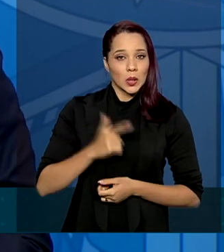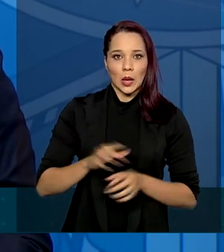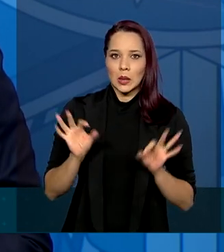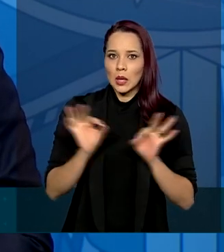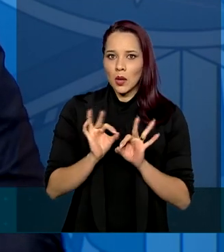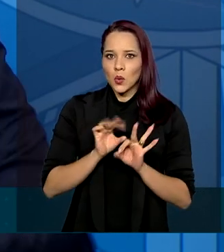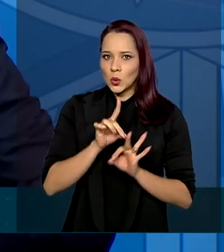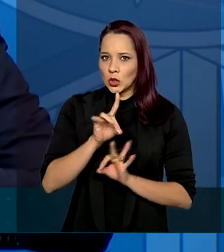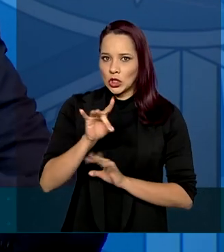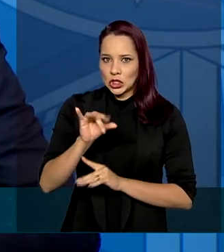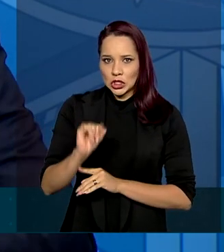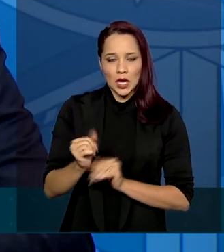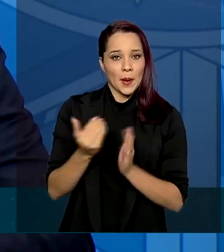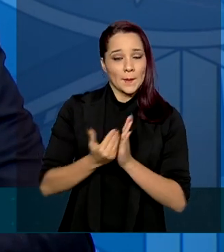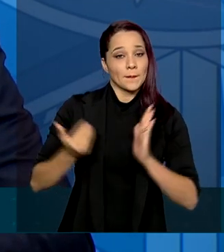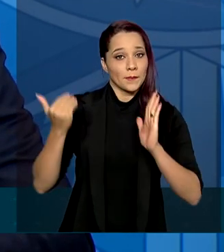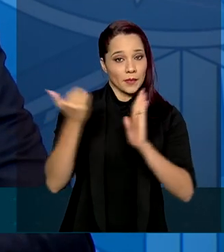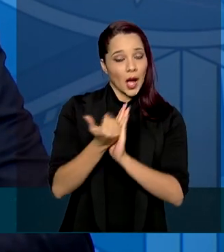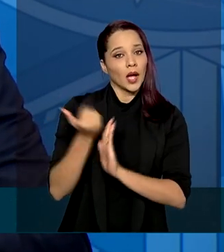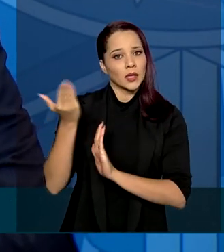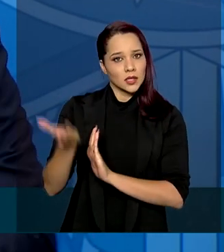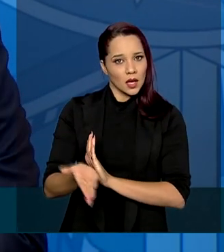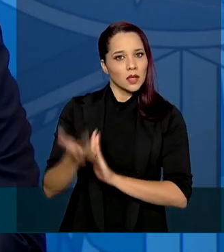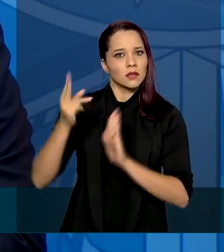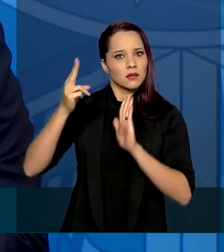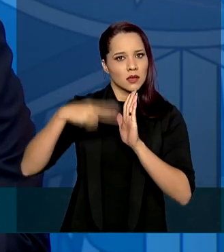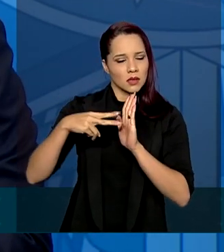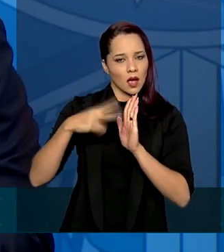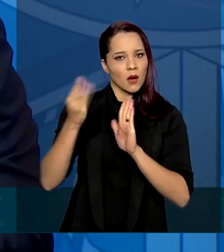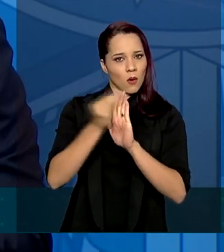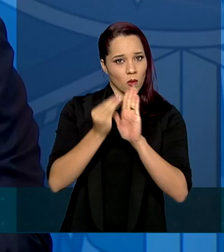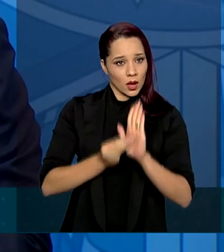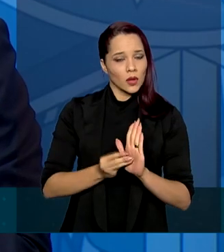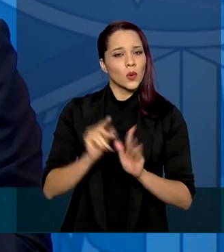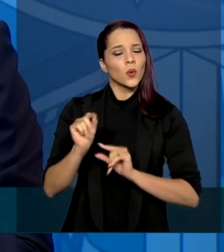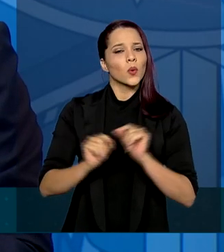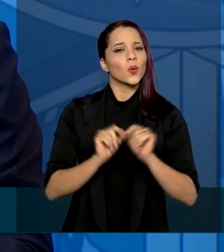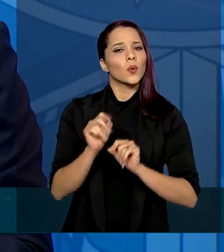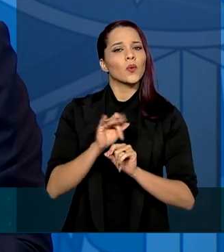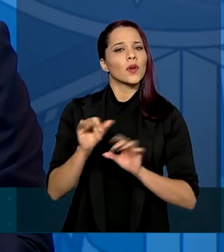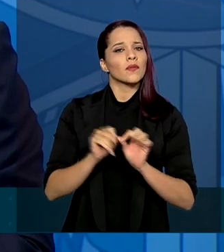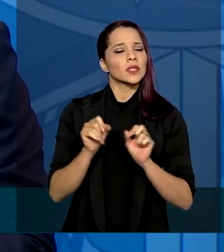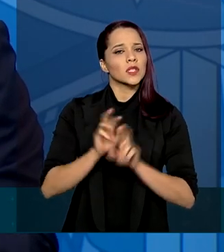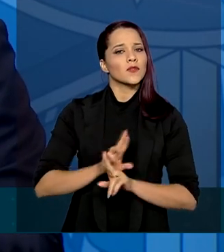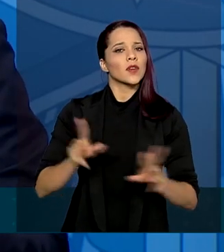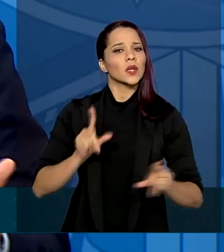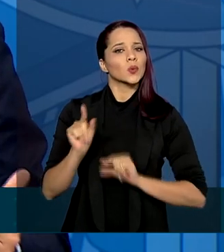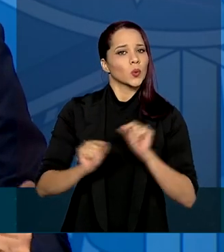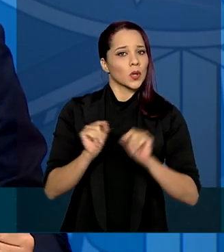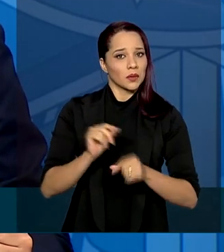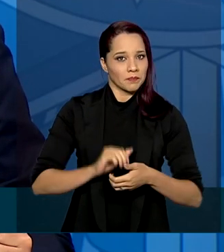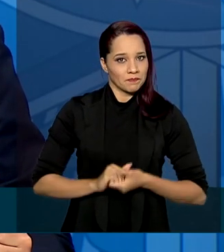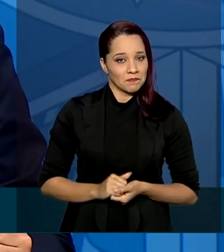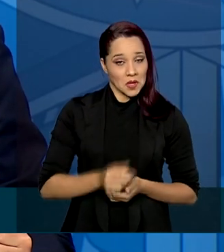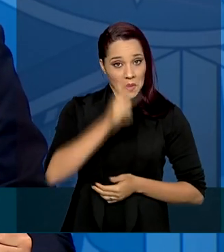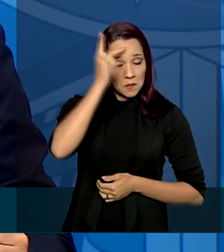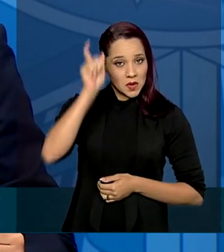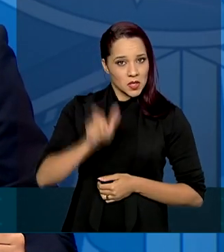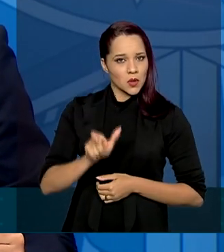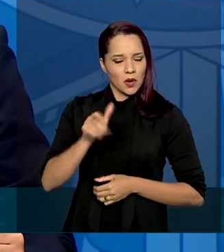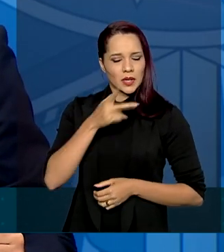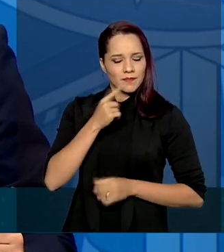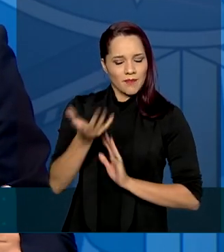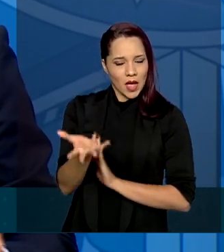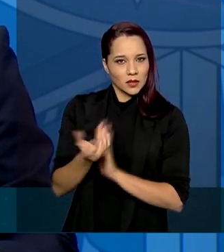data além dessas que nós demos. O que vai fazer a diferença? Quem recebeu, por